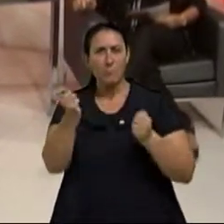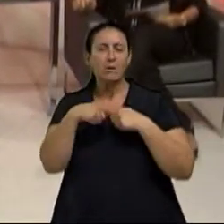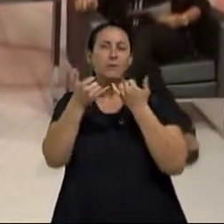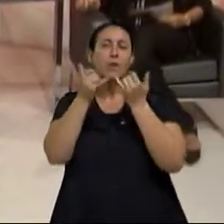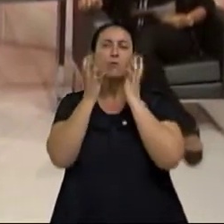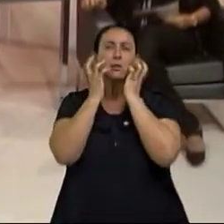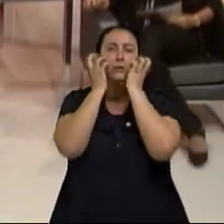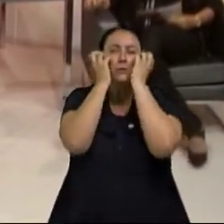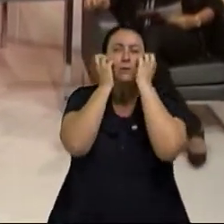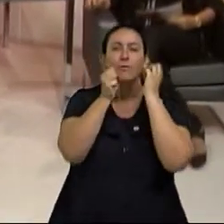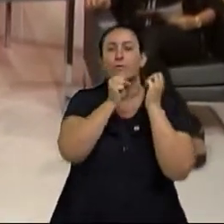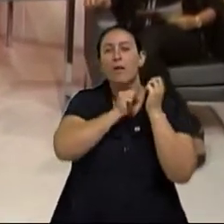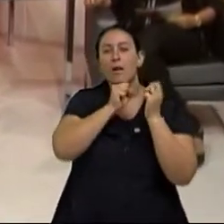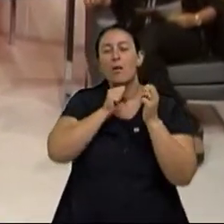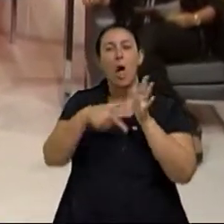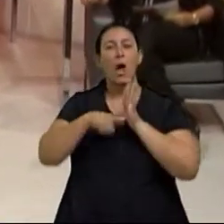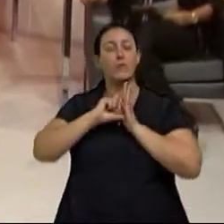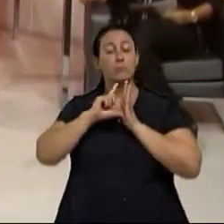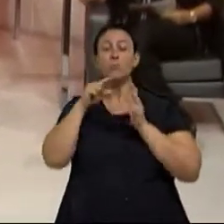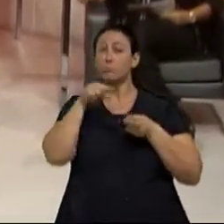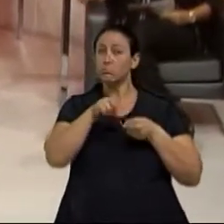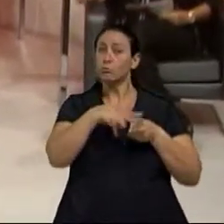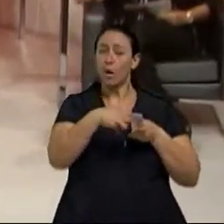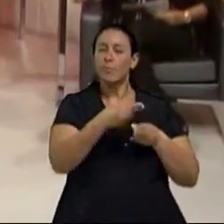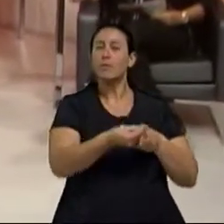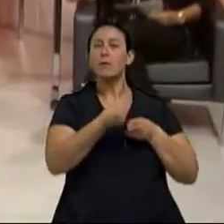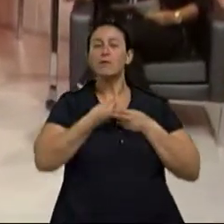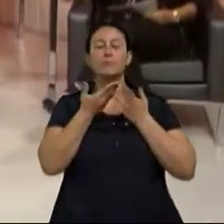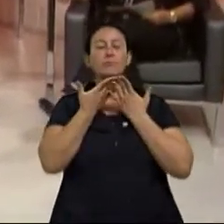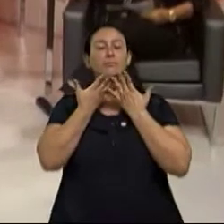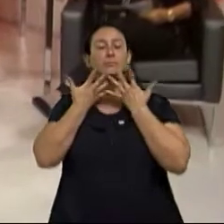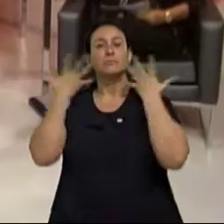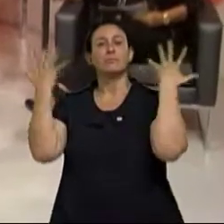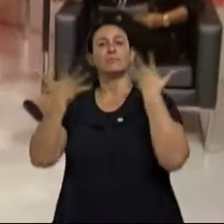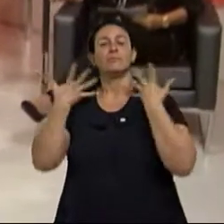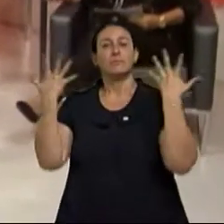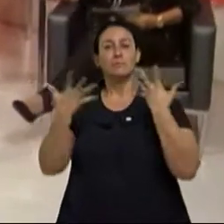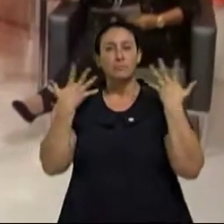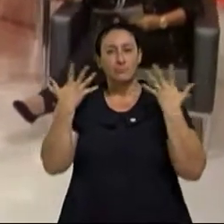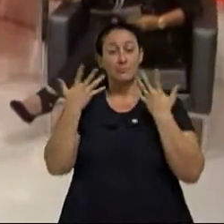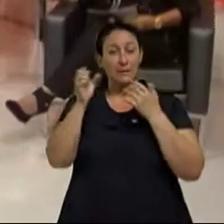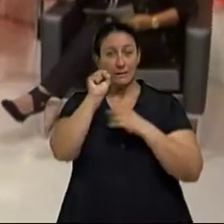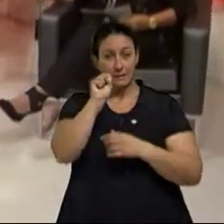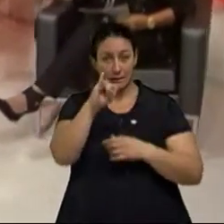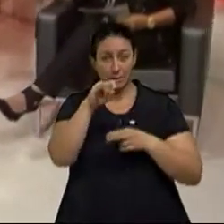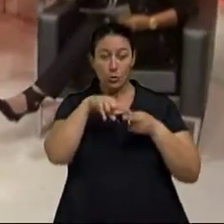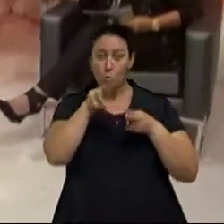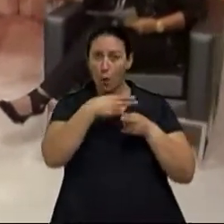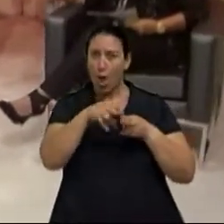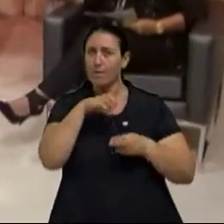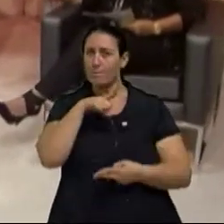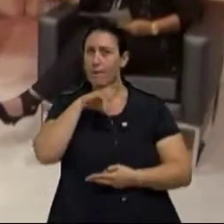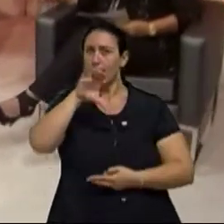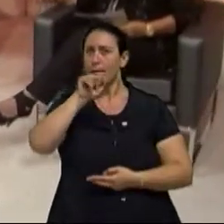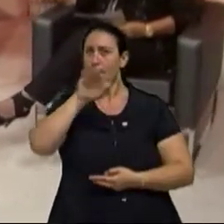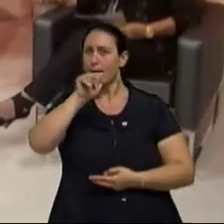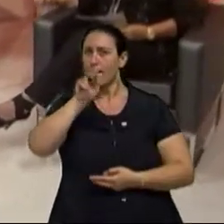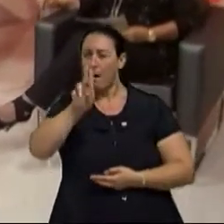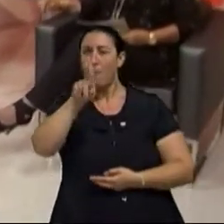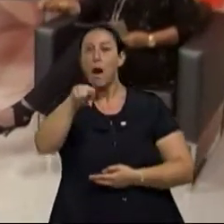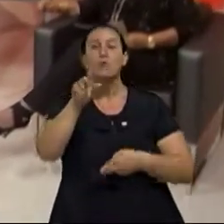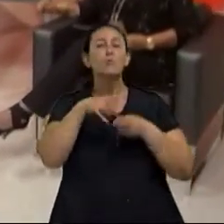envelhecimento precoce das células. Então, assim, quanto mais cacau tiver um chocolate, que são os chocolates mais